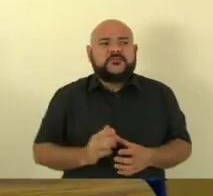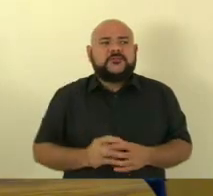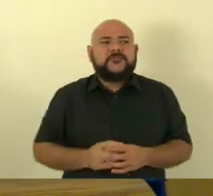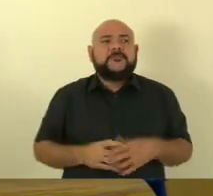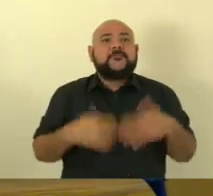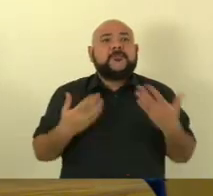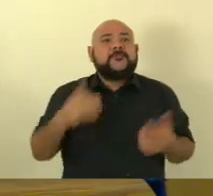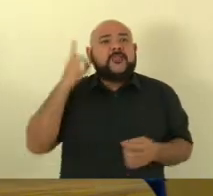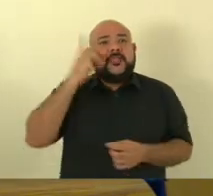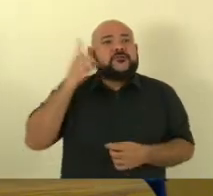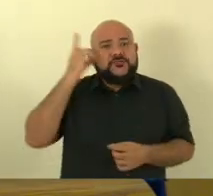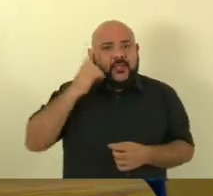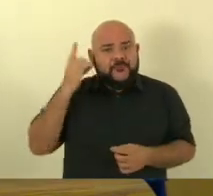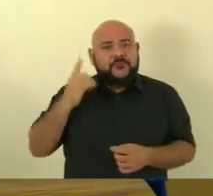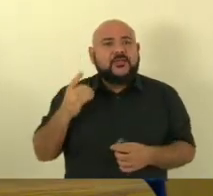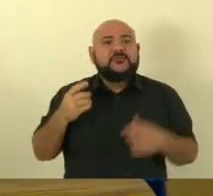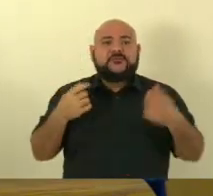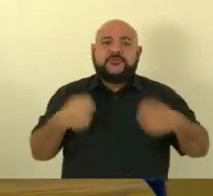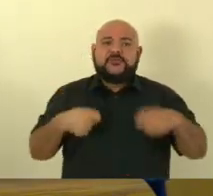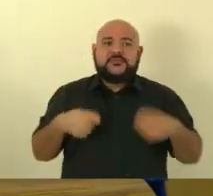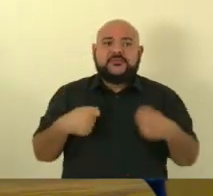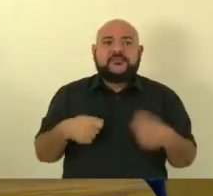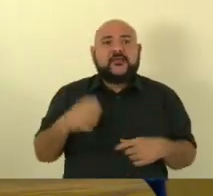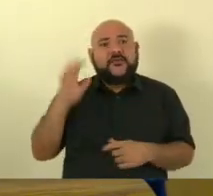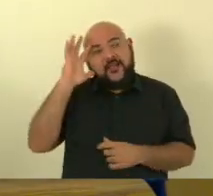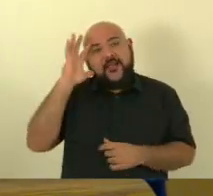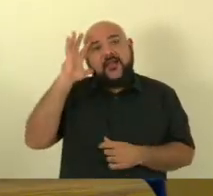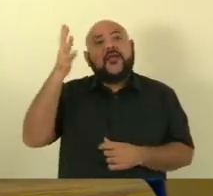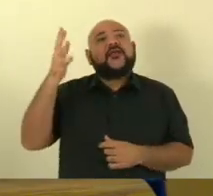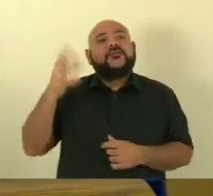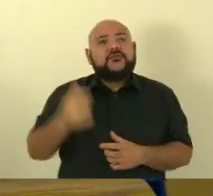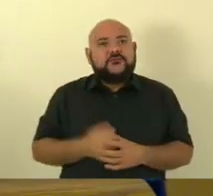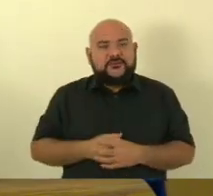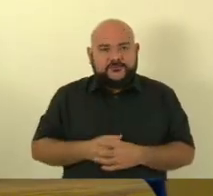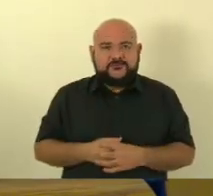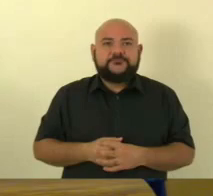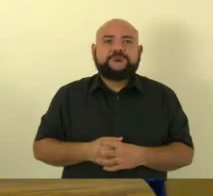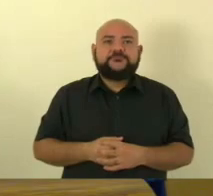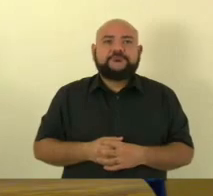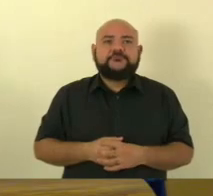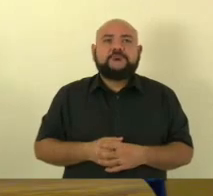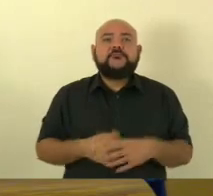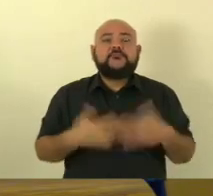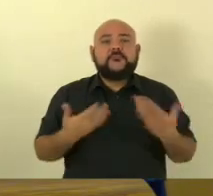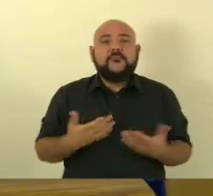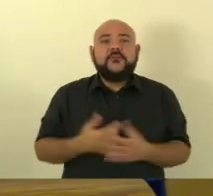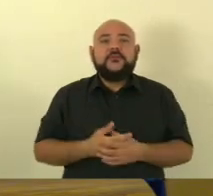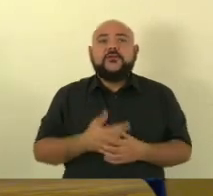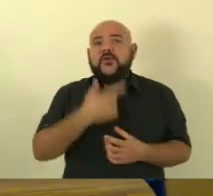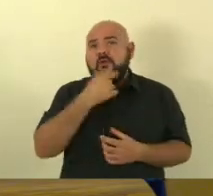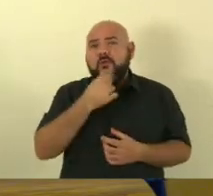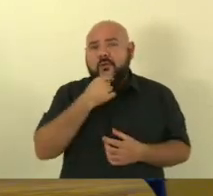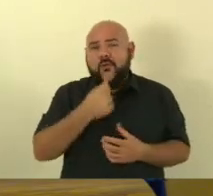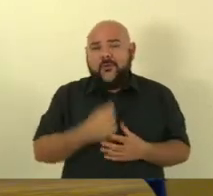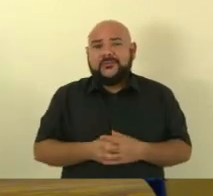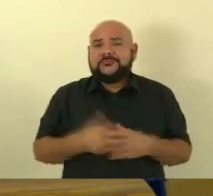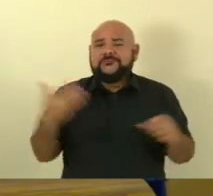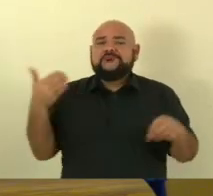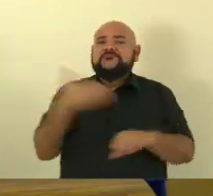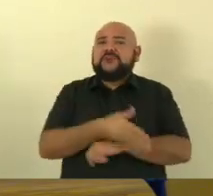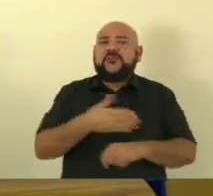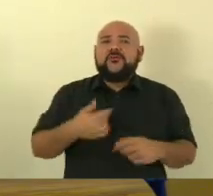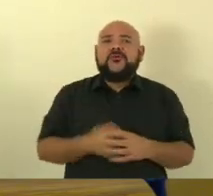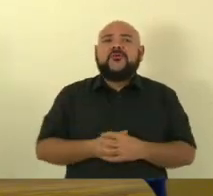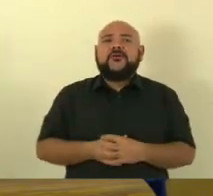federais e senador de resolver esse embrogue de receber um bandido aqui em nossas terras um criminoso terrorista mas ele